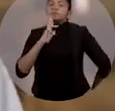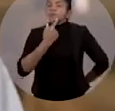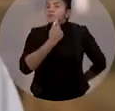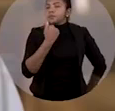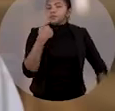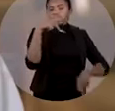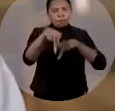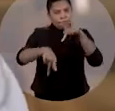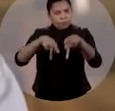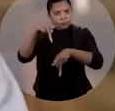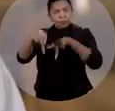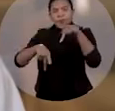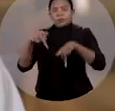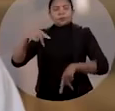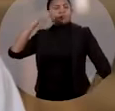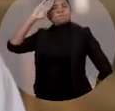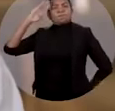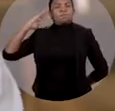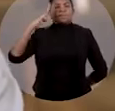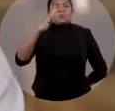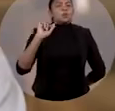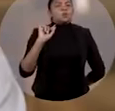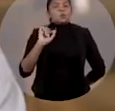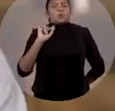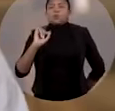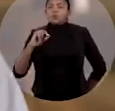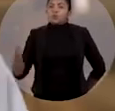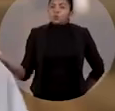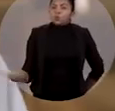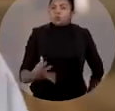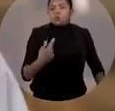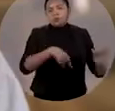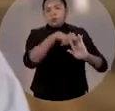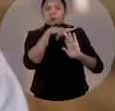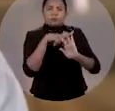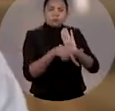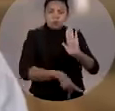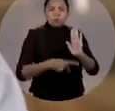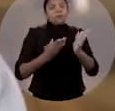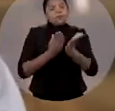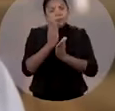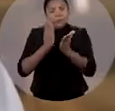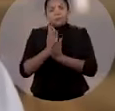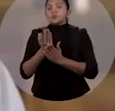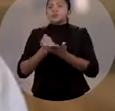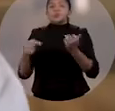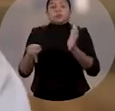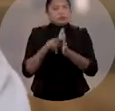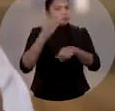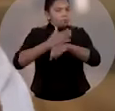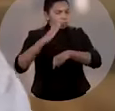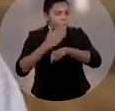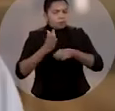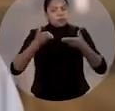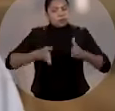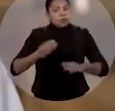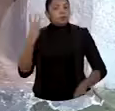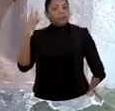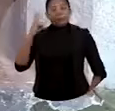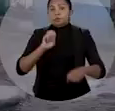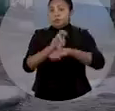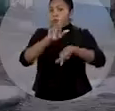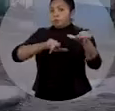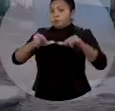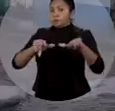populares e, principalmente, lançar novos projetos que preparem os maranhenses para o mercado de